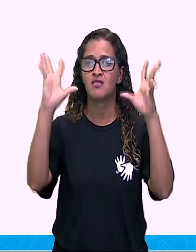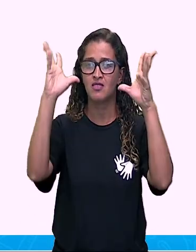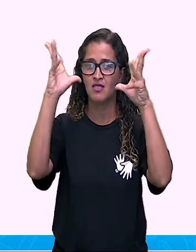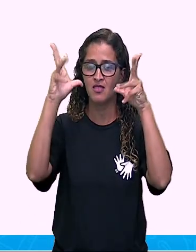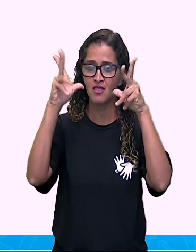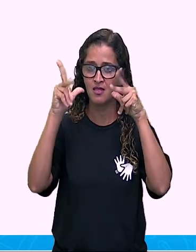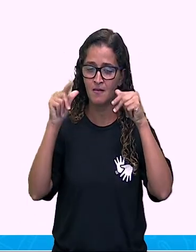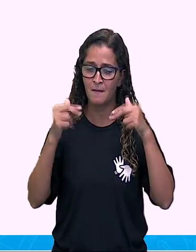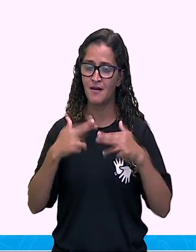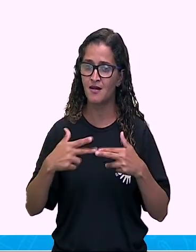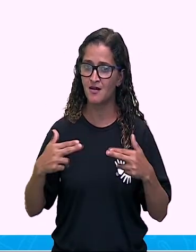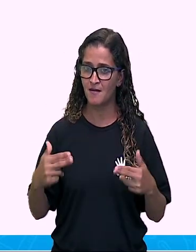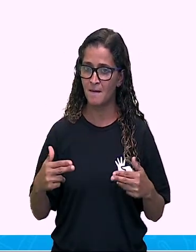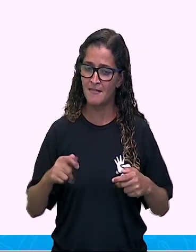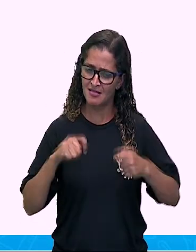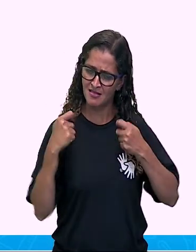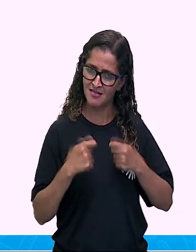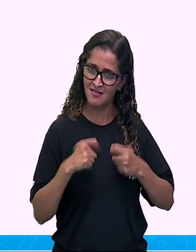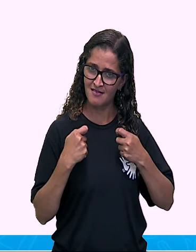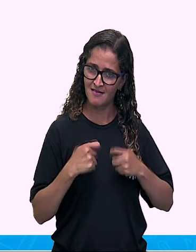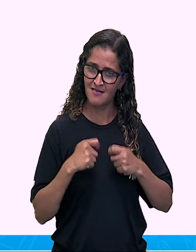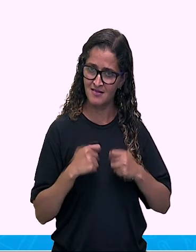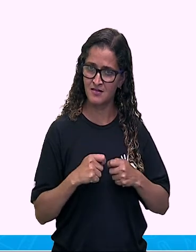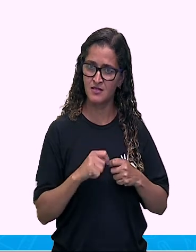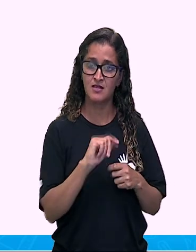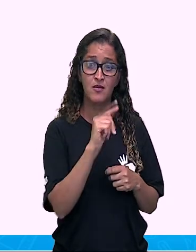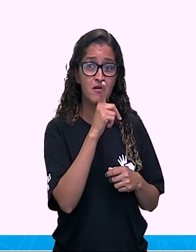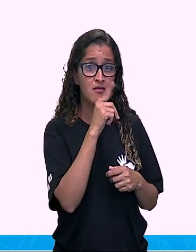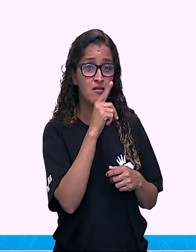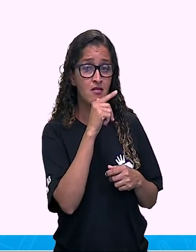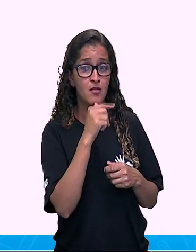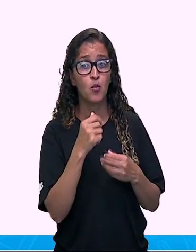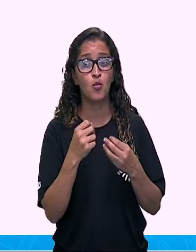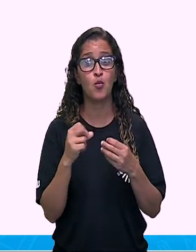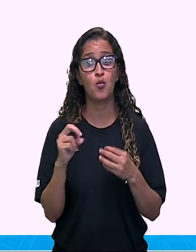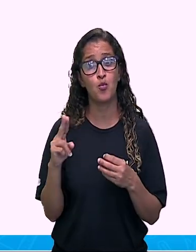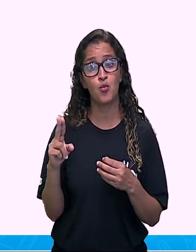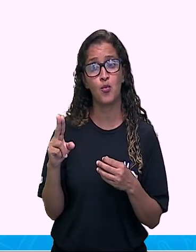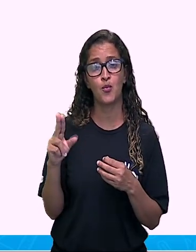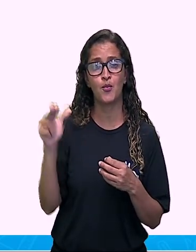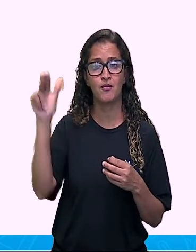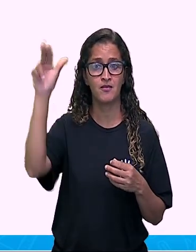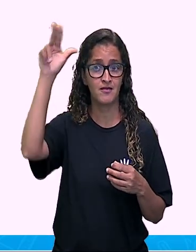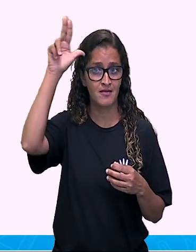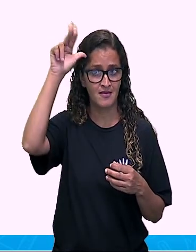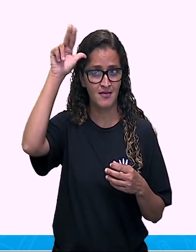precisam de água. Ou o cavalo precisa de água.